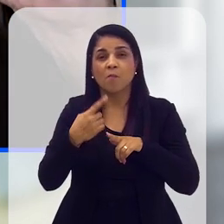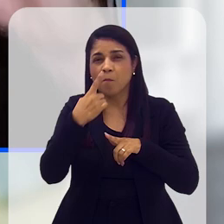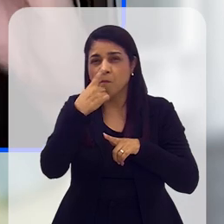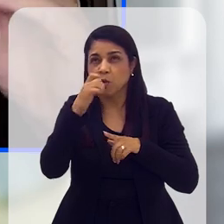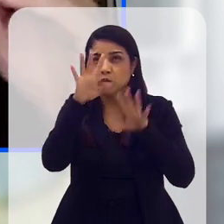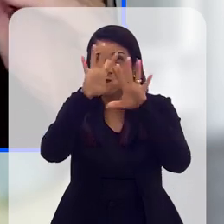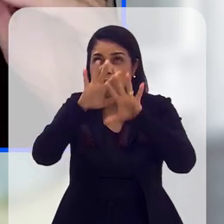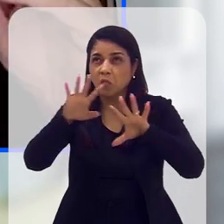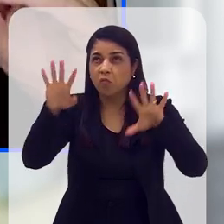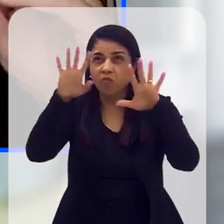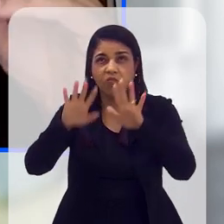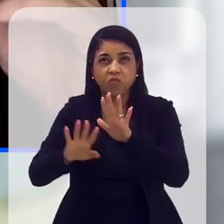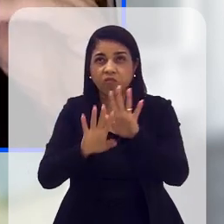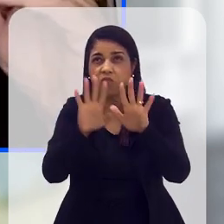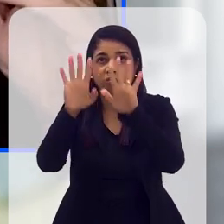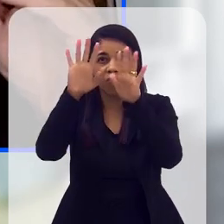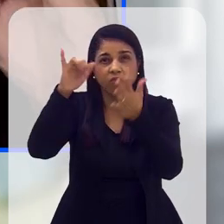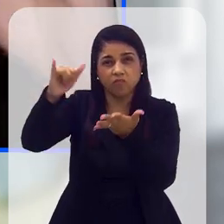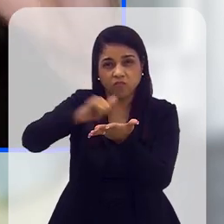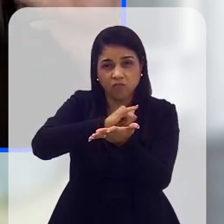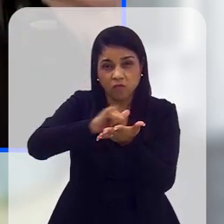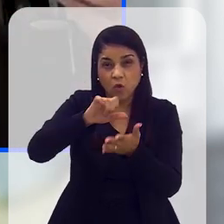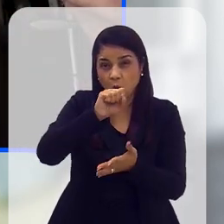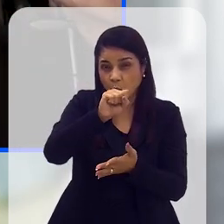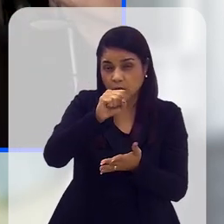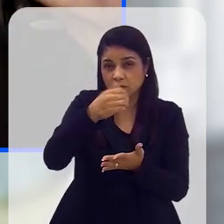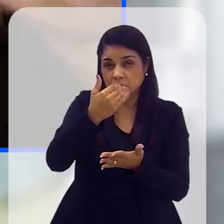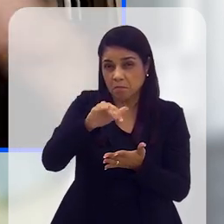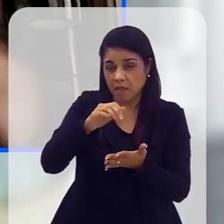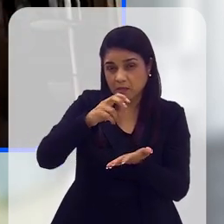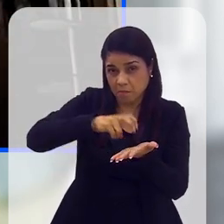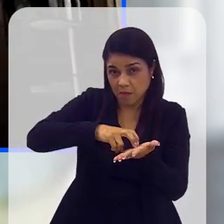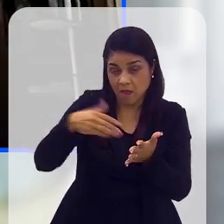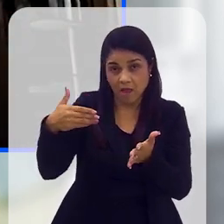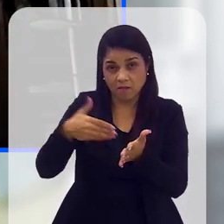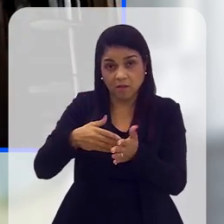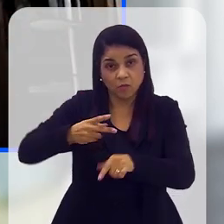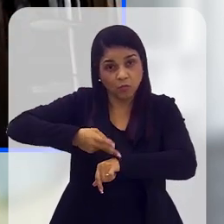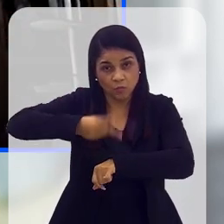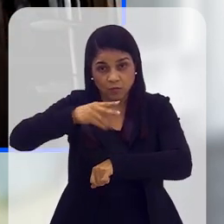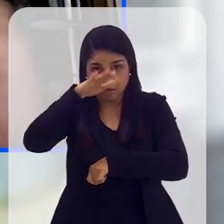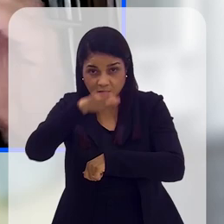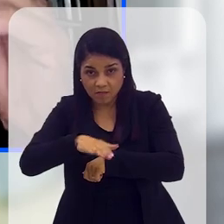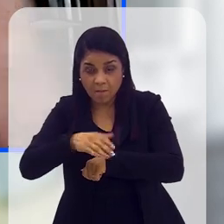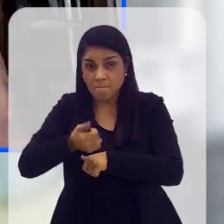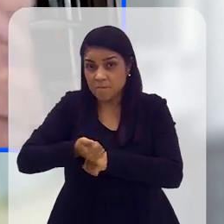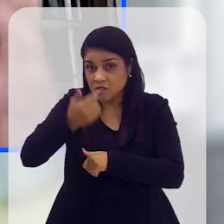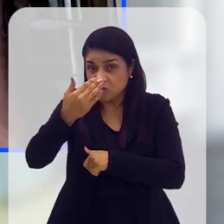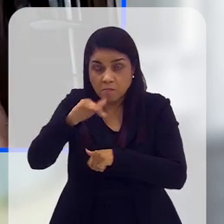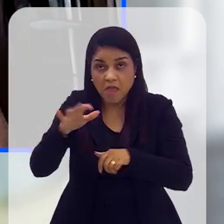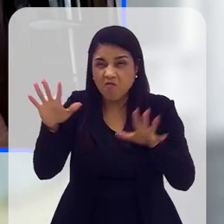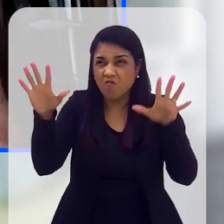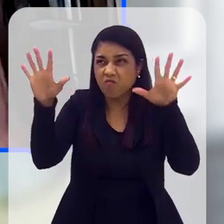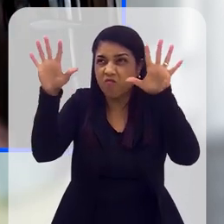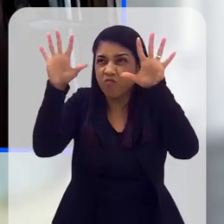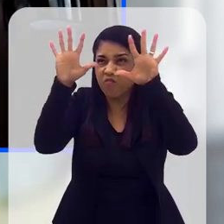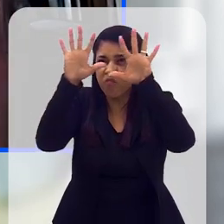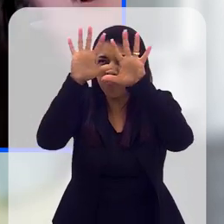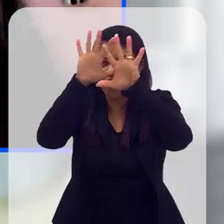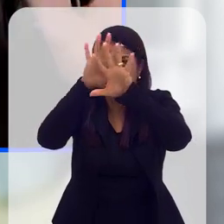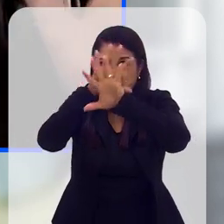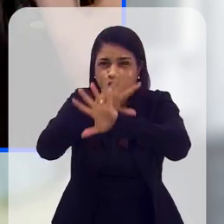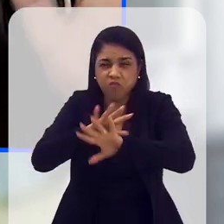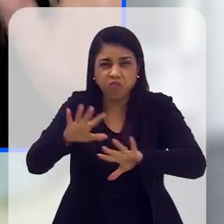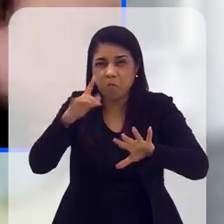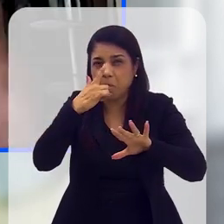a poluição atmosférica de Nova York de 8h30 da manhã até as 2h da tarde. E quando chega mais ou menos a meia e meia, você não